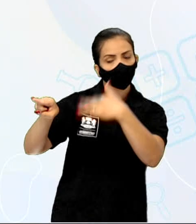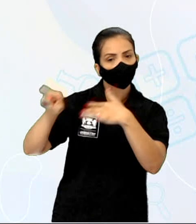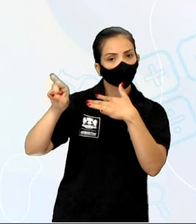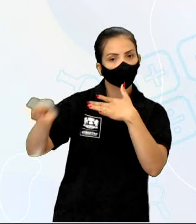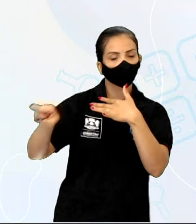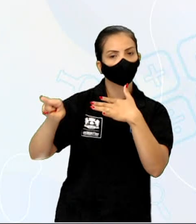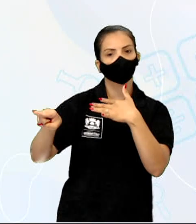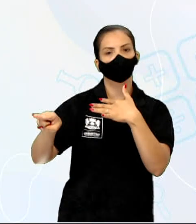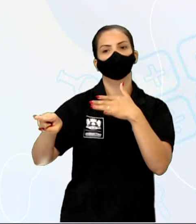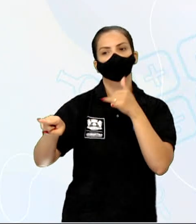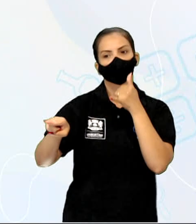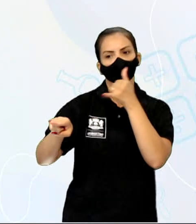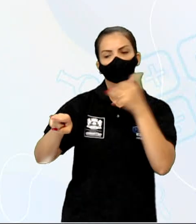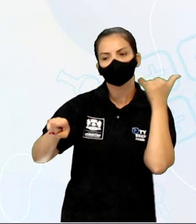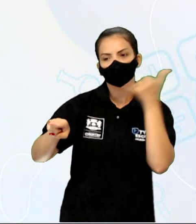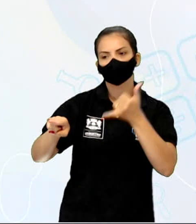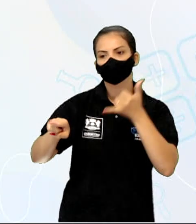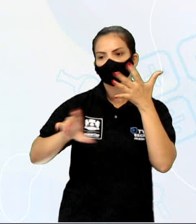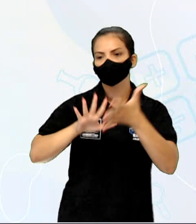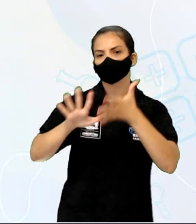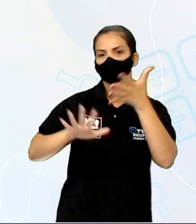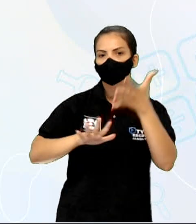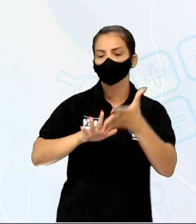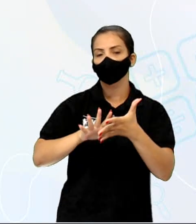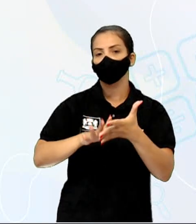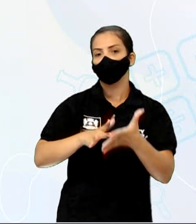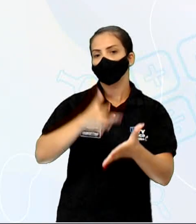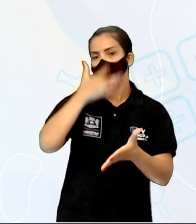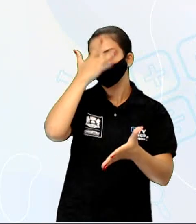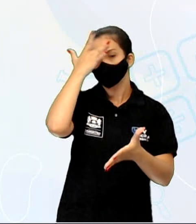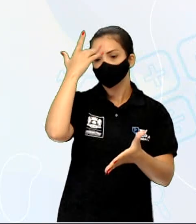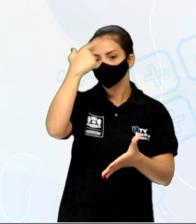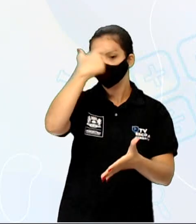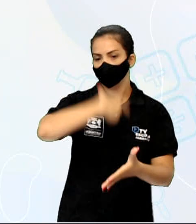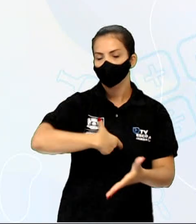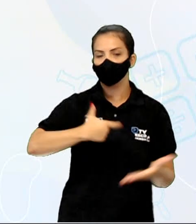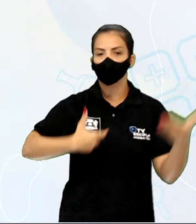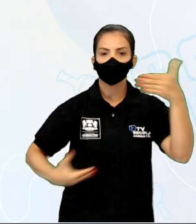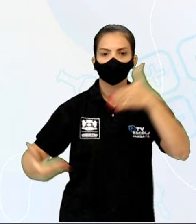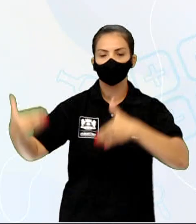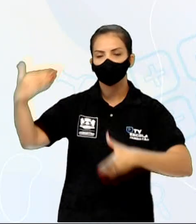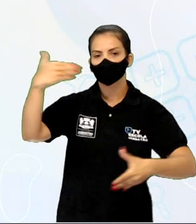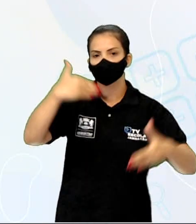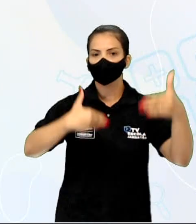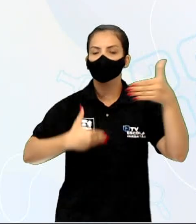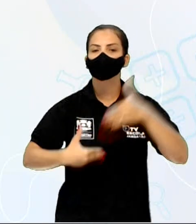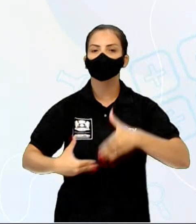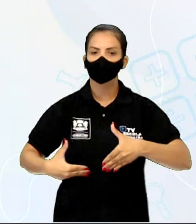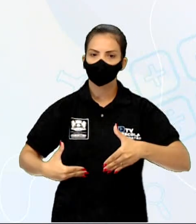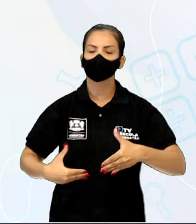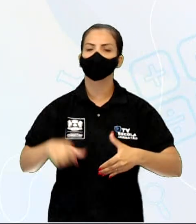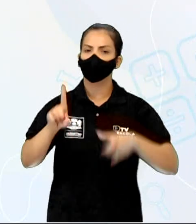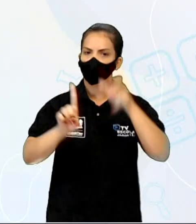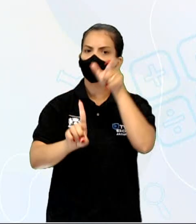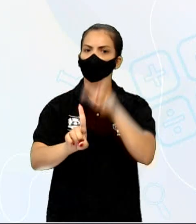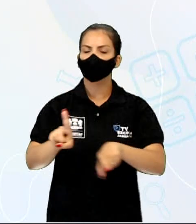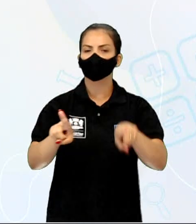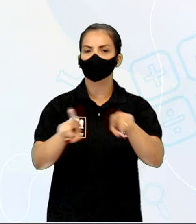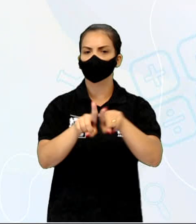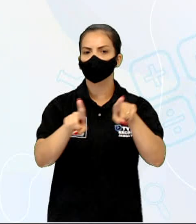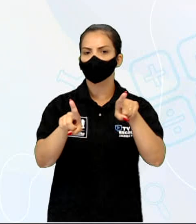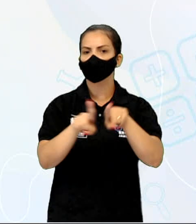ela. O narrador da primeira pessoa participa dos fatos. Portanto, é um personagem. Nesse caso, a gente chama de